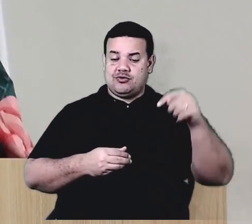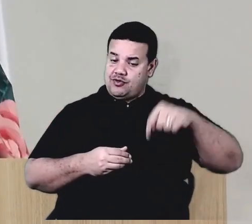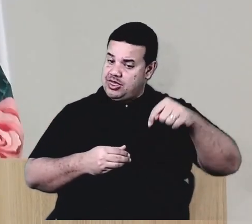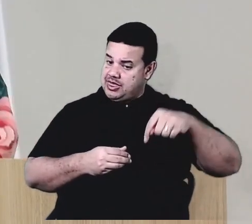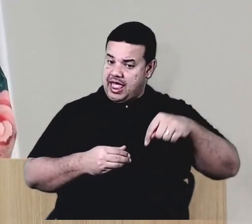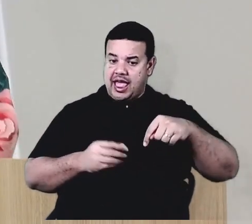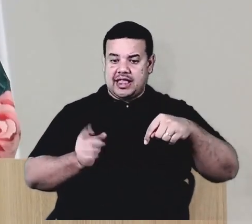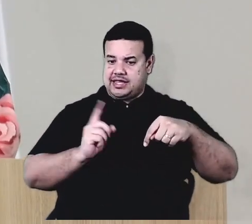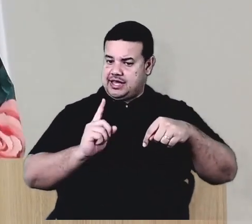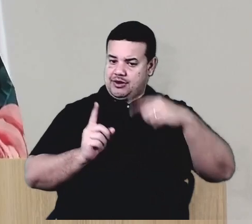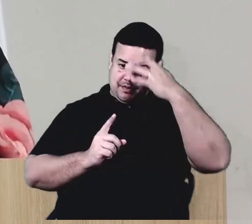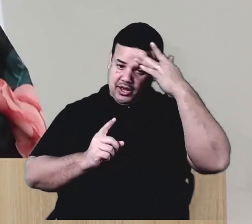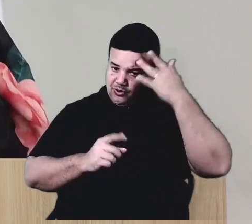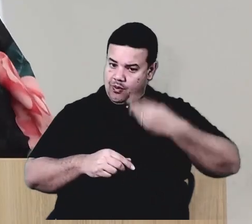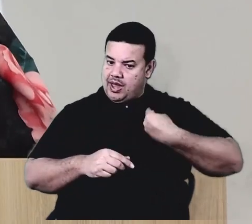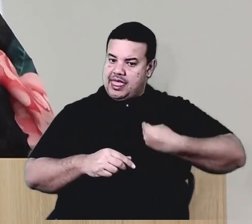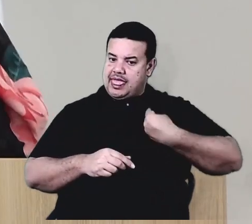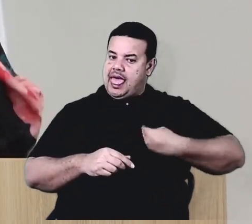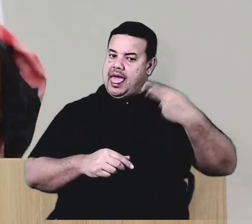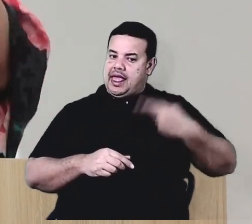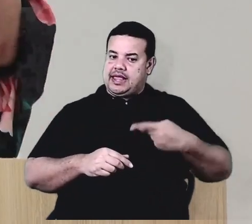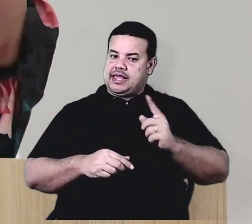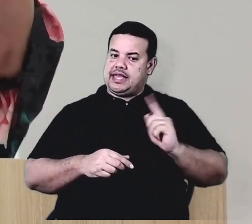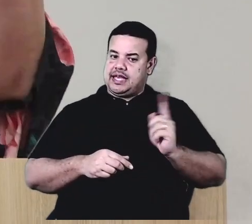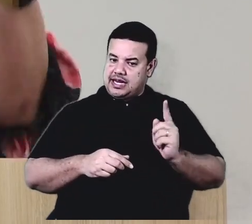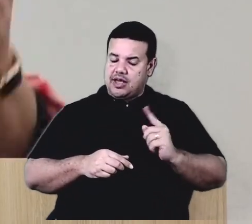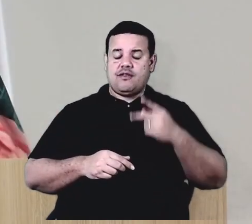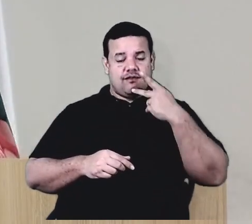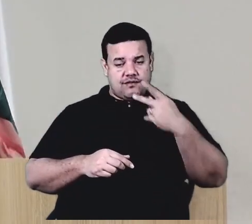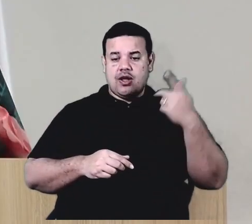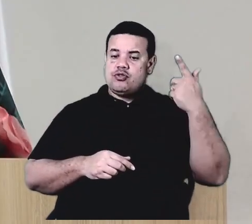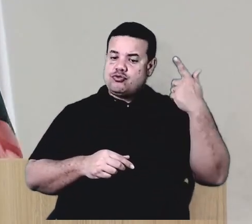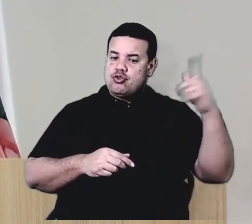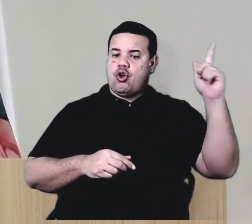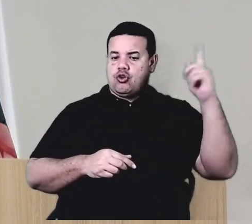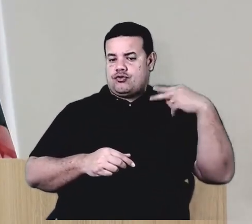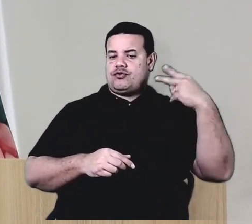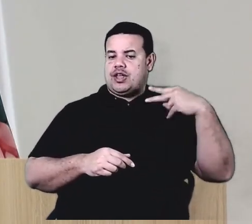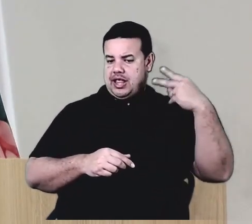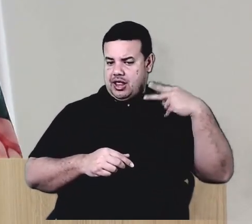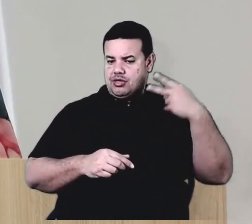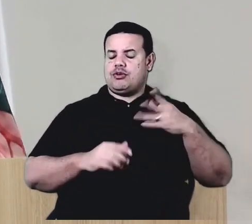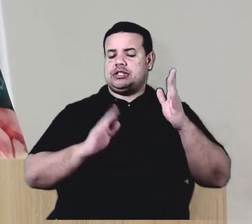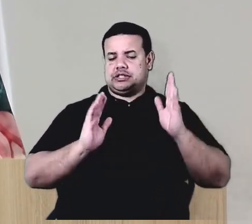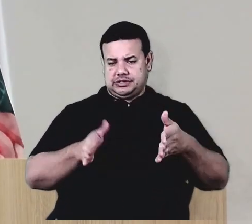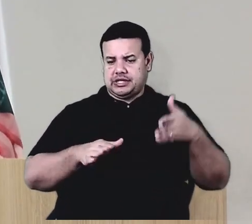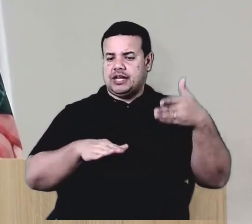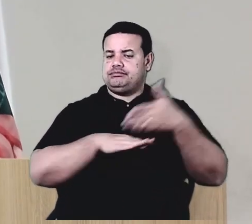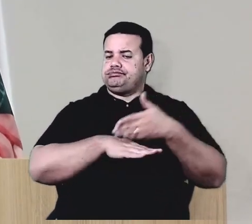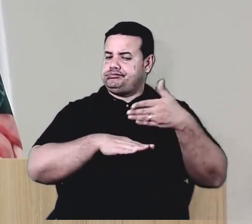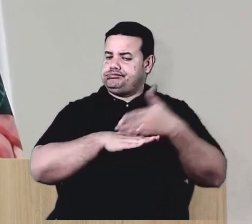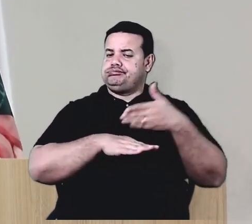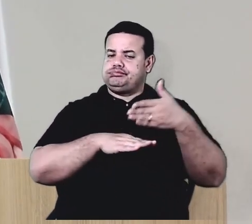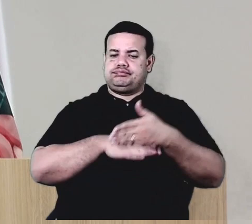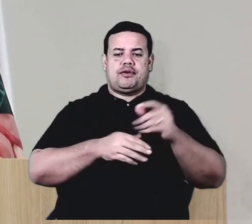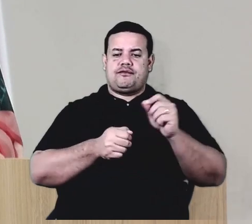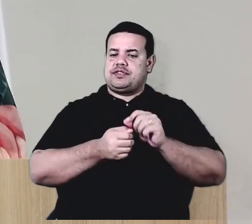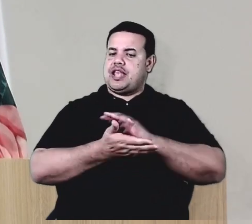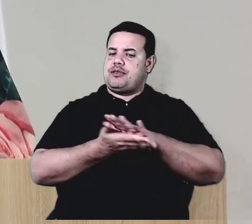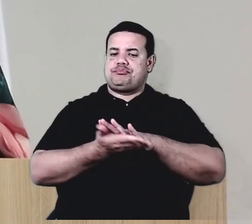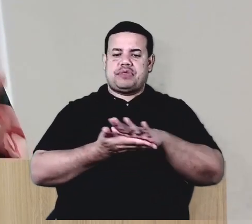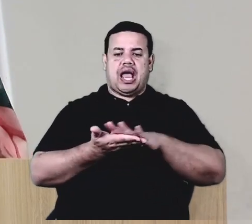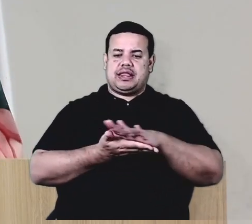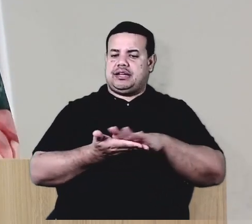daqui não, tá, gente? Eu estou falando de vários outros que estão nesse quadro que infelizmente passaram e não deixaram marca nenhuma.